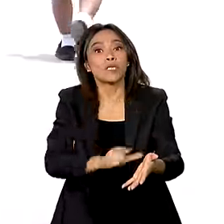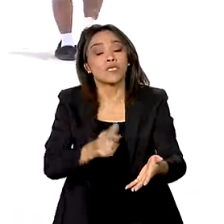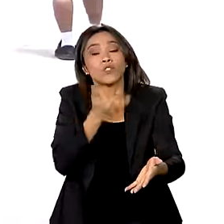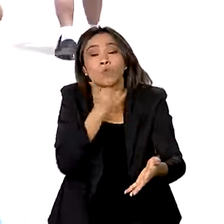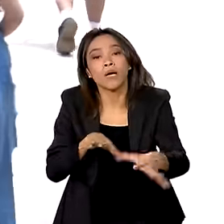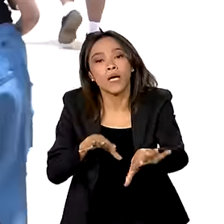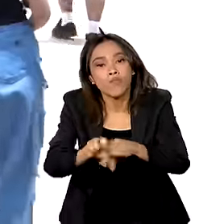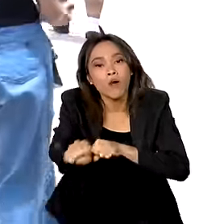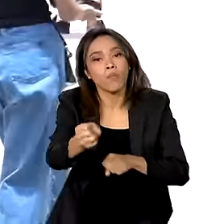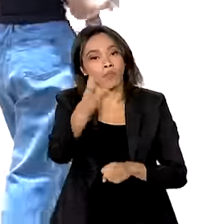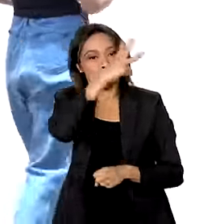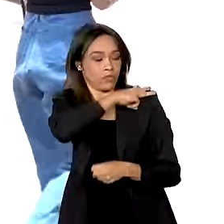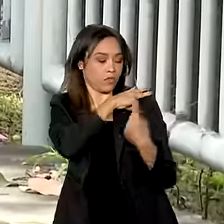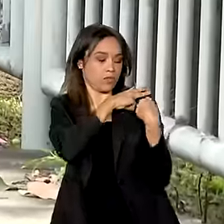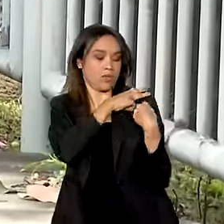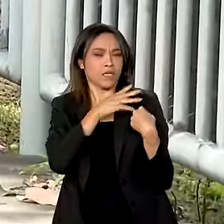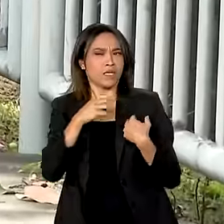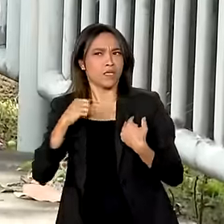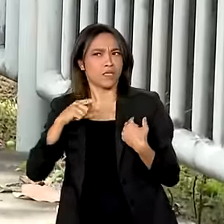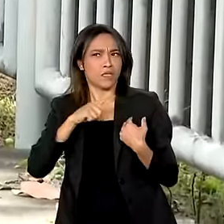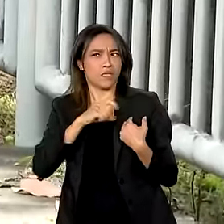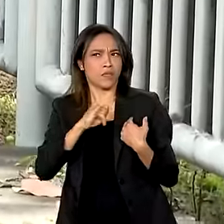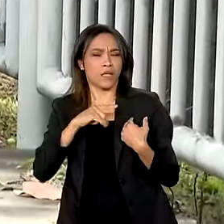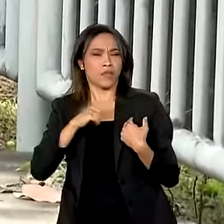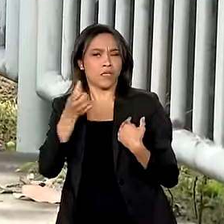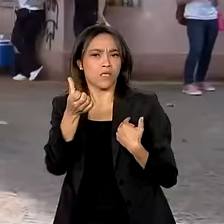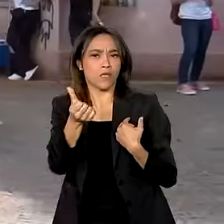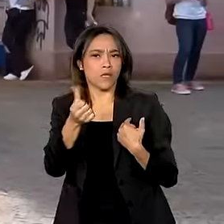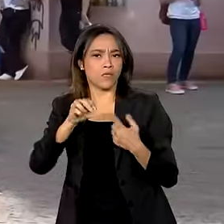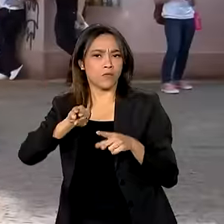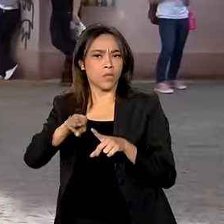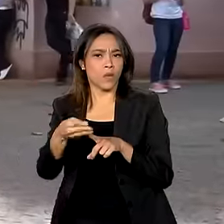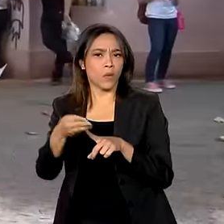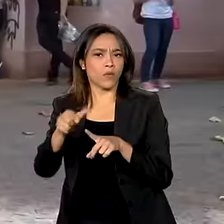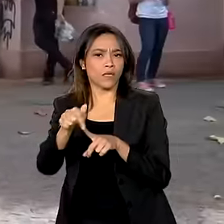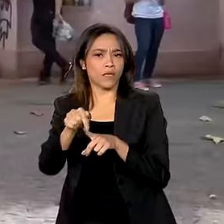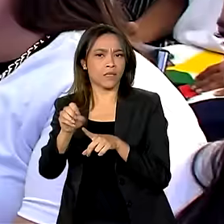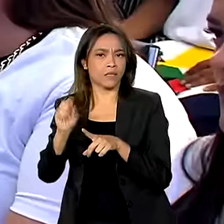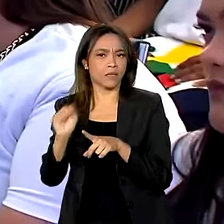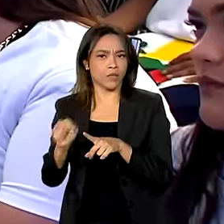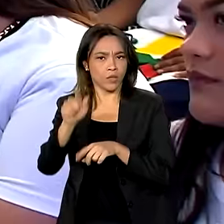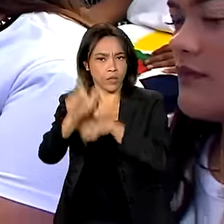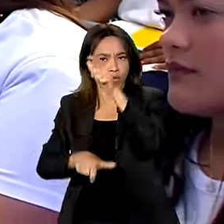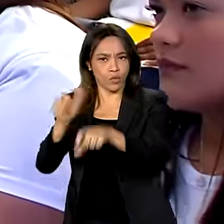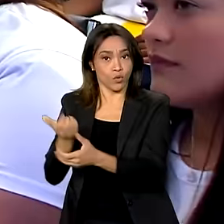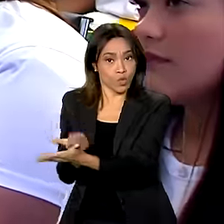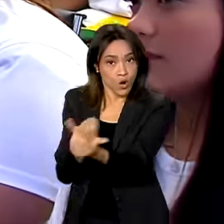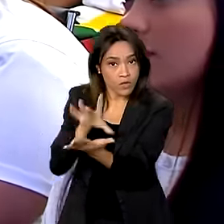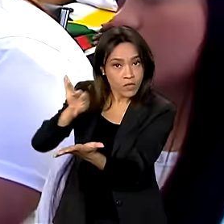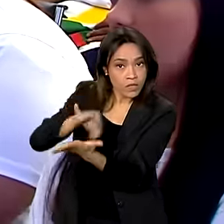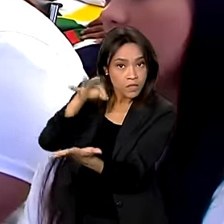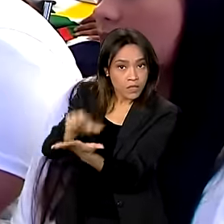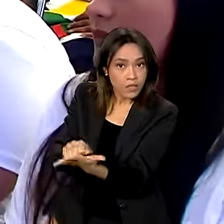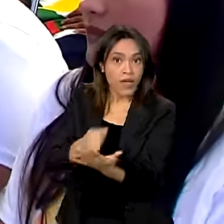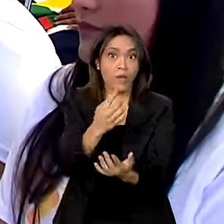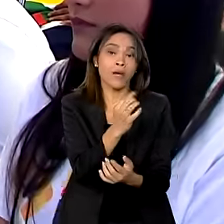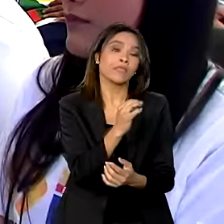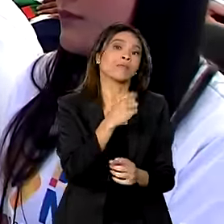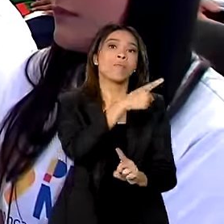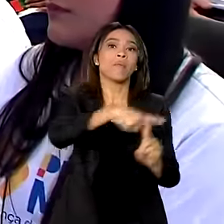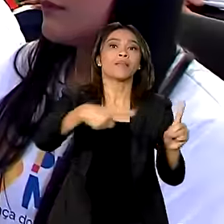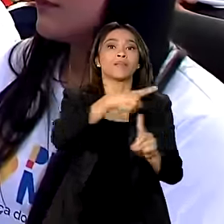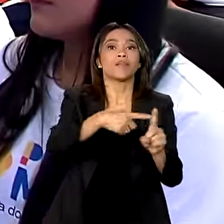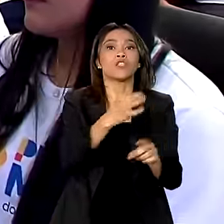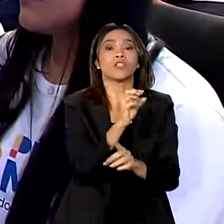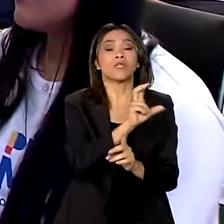Se a gente imaginar que nós temos 6,7 milhões de jovens na escola pública brasileira, é quase meio milhão de jovens